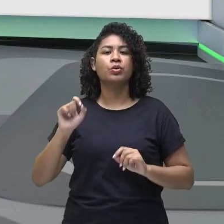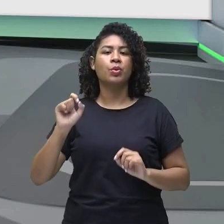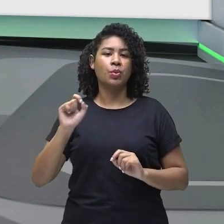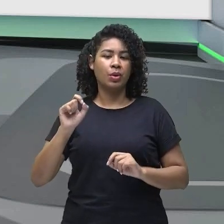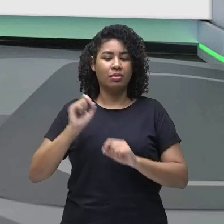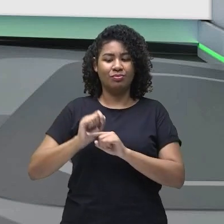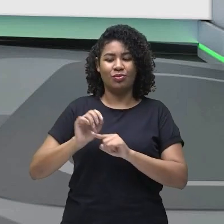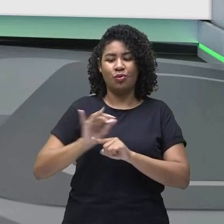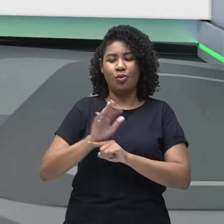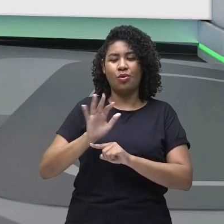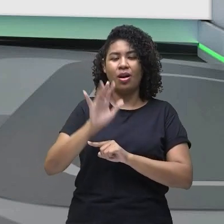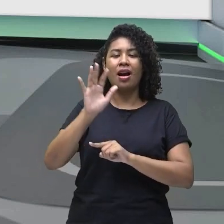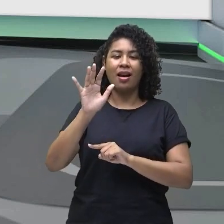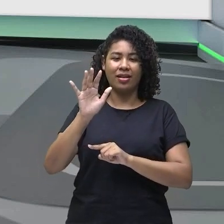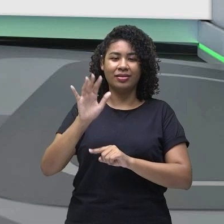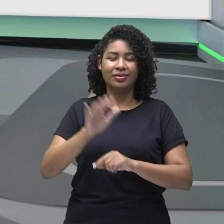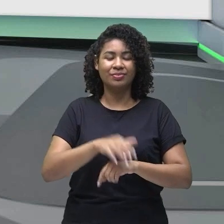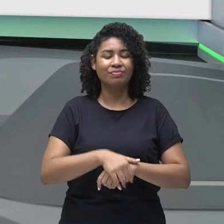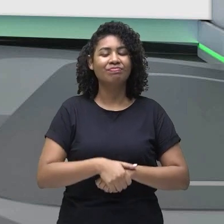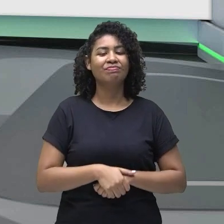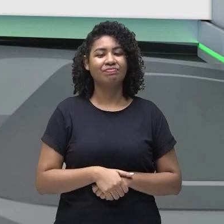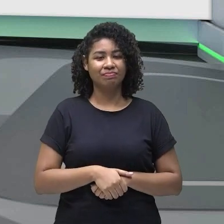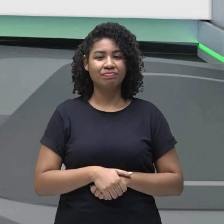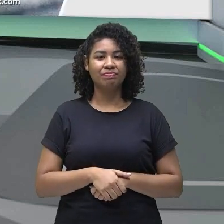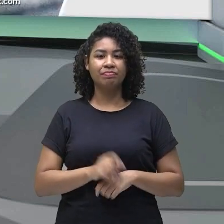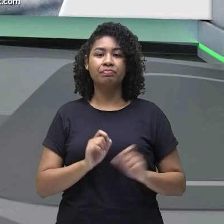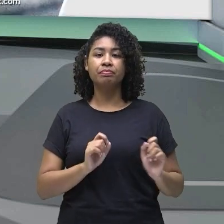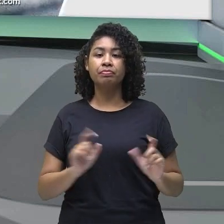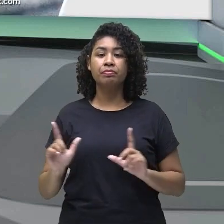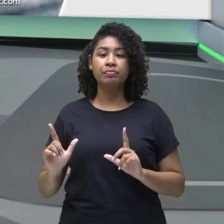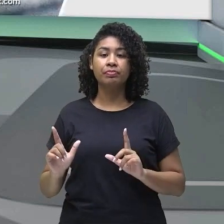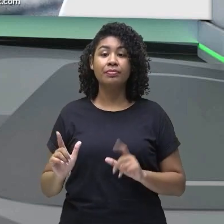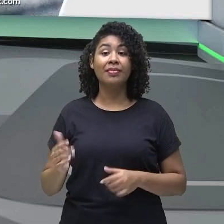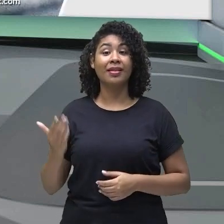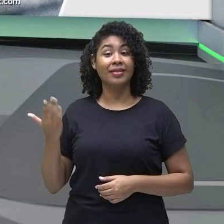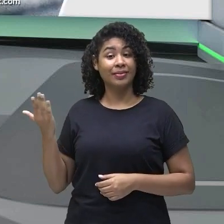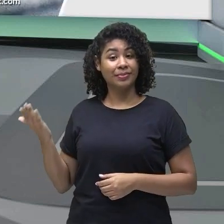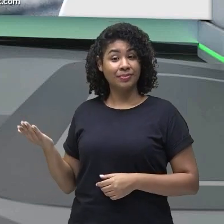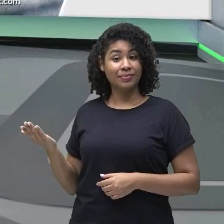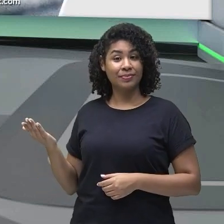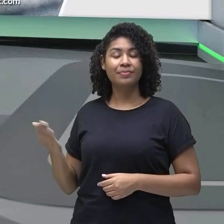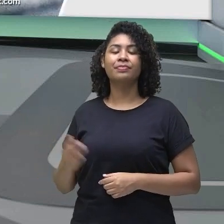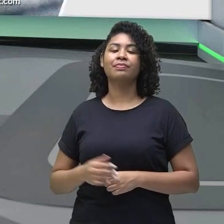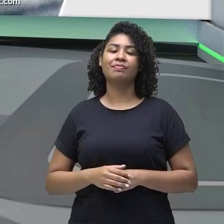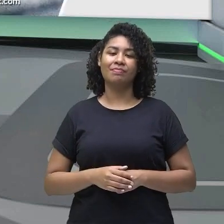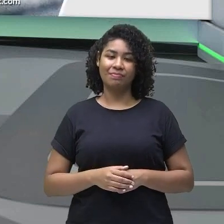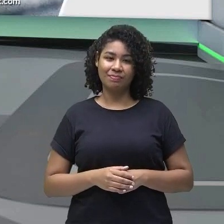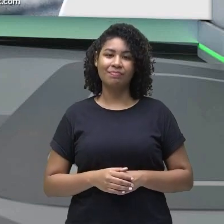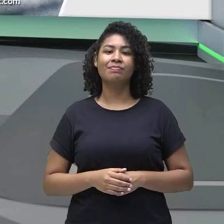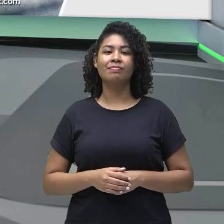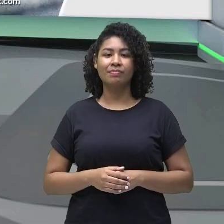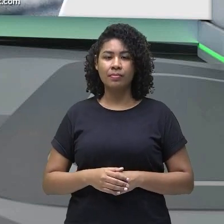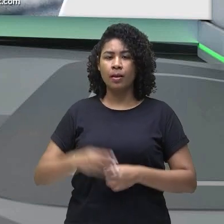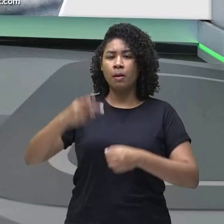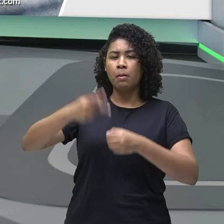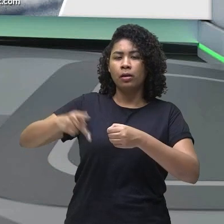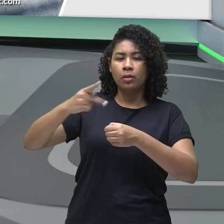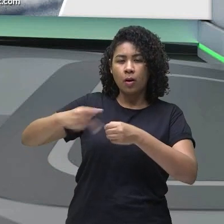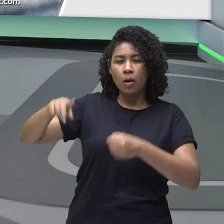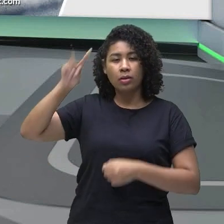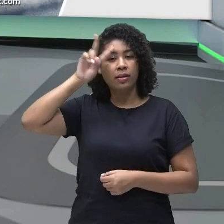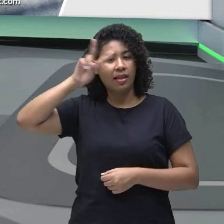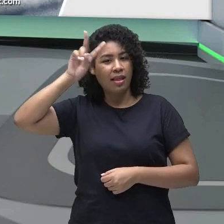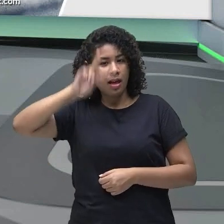nosso efeito estufa. Continuando, a gente tem queima de combustíveis fósseis, como eu falei para vocês,